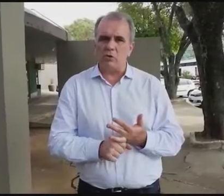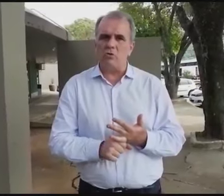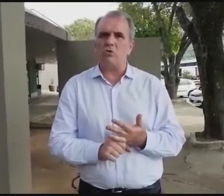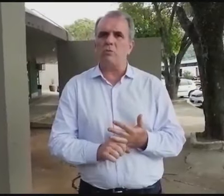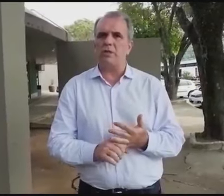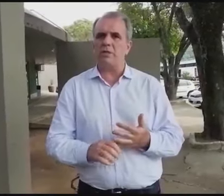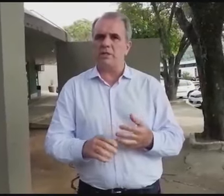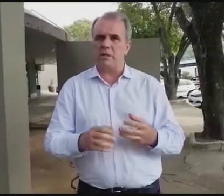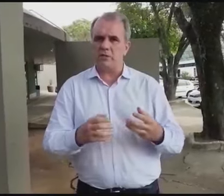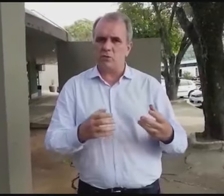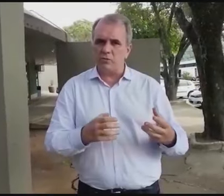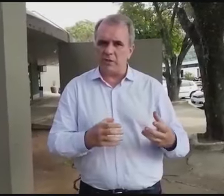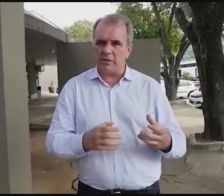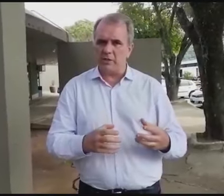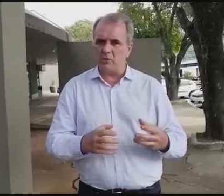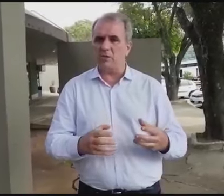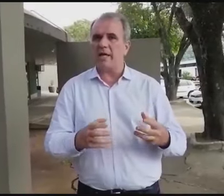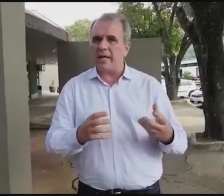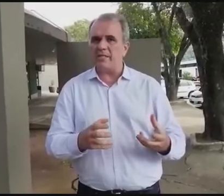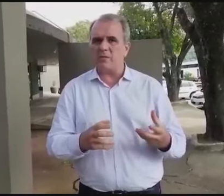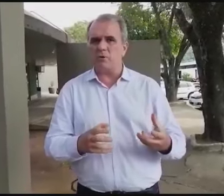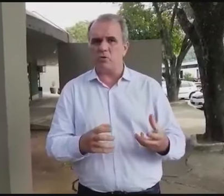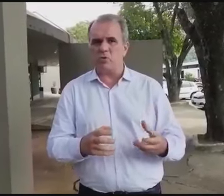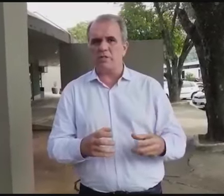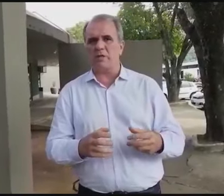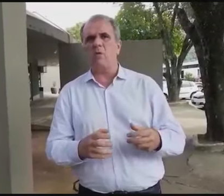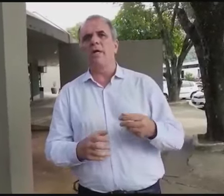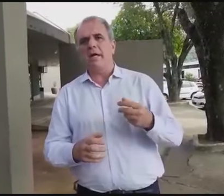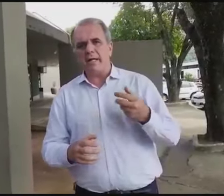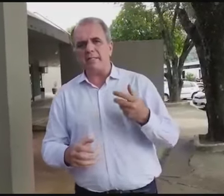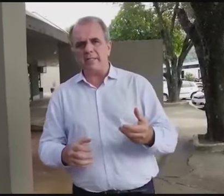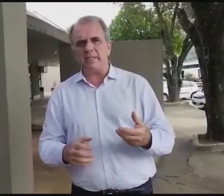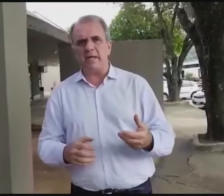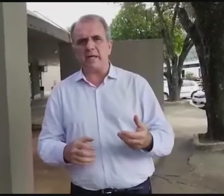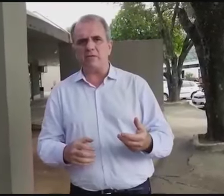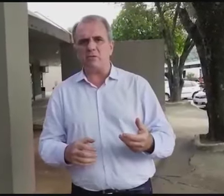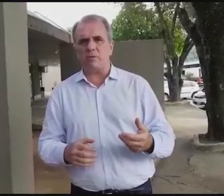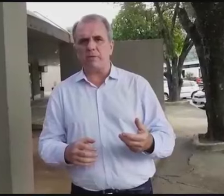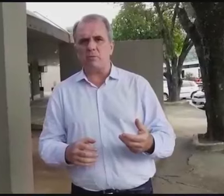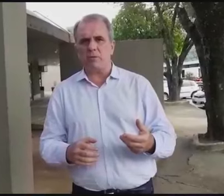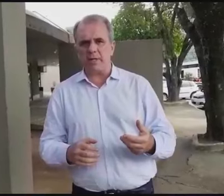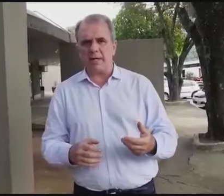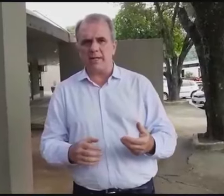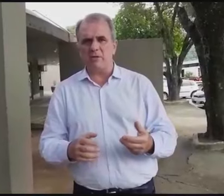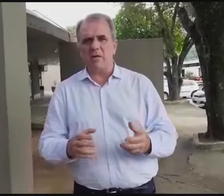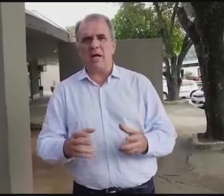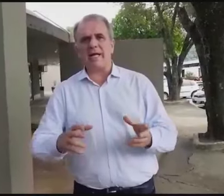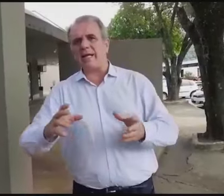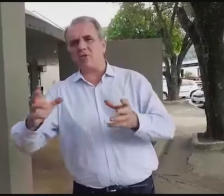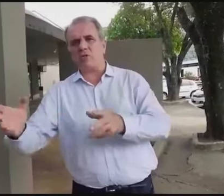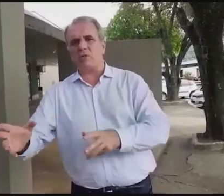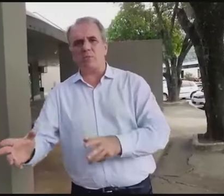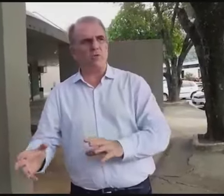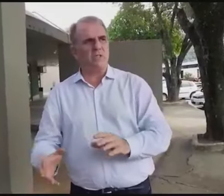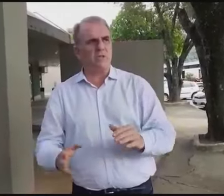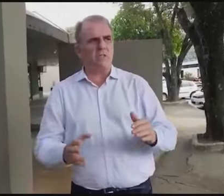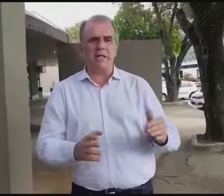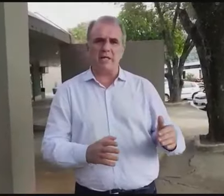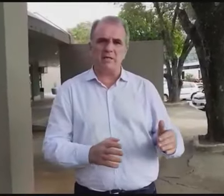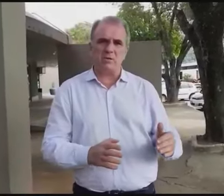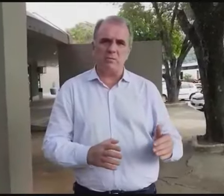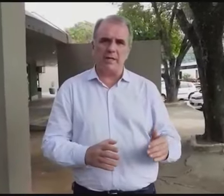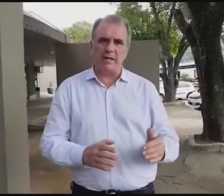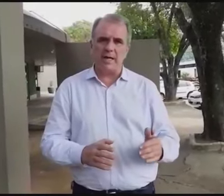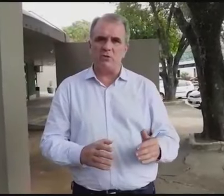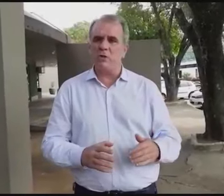colaboradores dos comerciantes, os freteiros. Essas pessoas são essenciais ao funcionamento do mercado. Aquelas outras pessoas que não